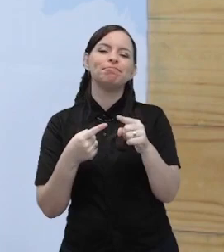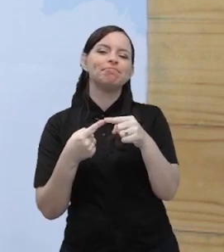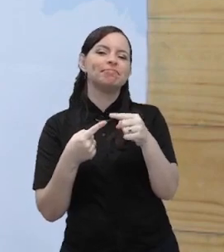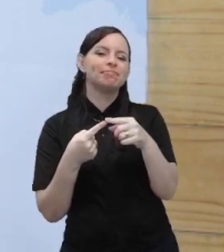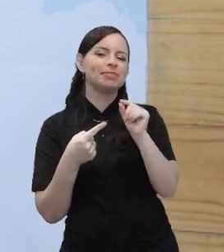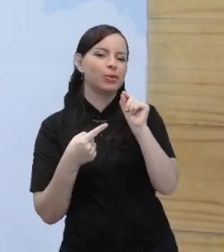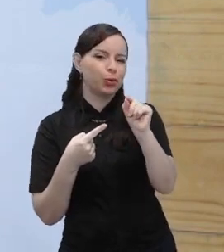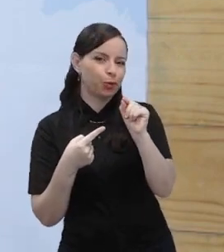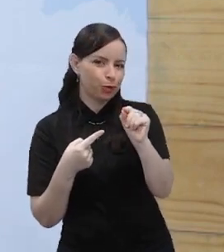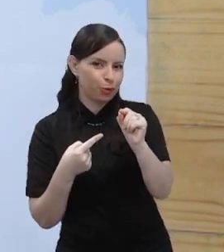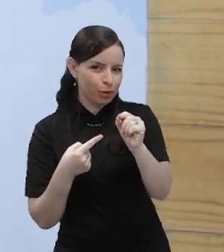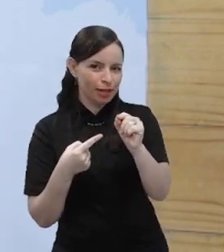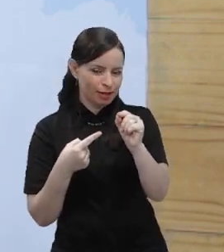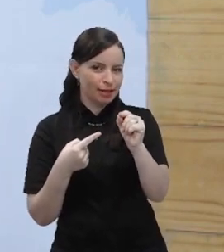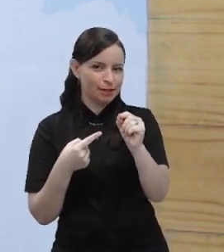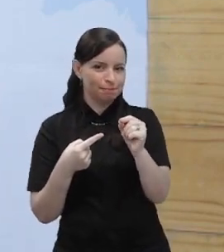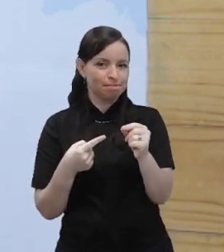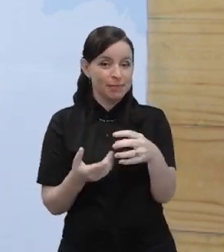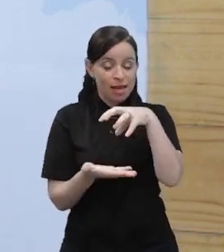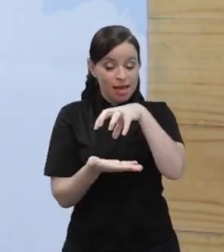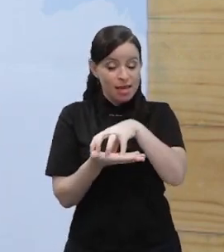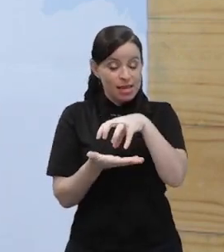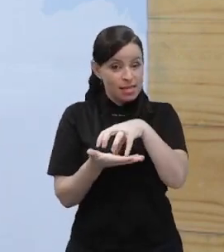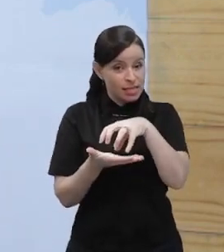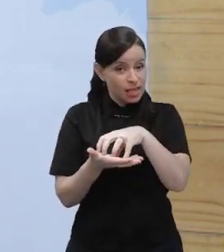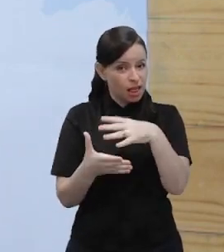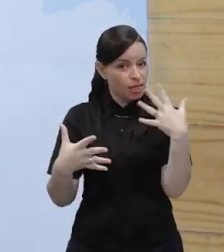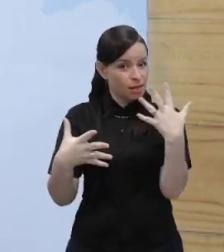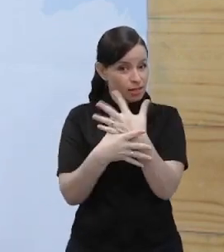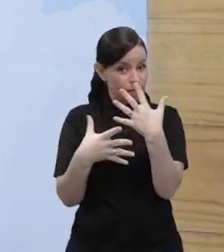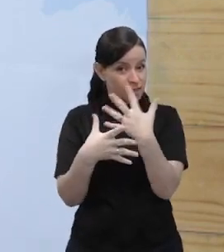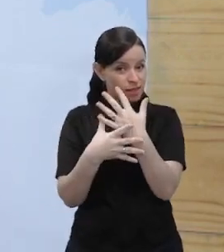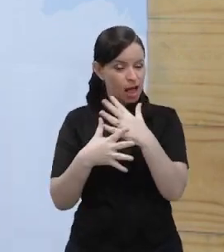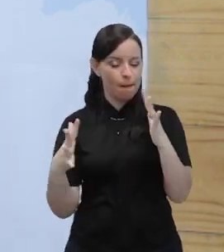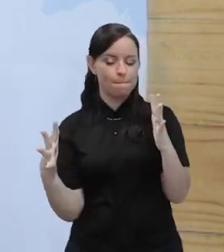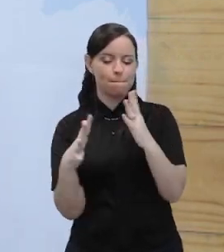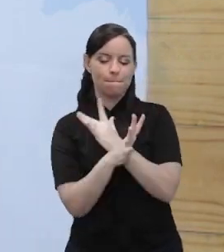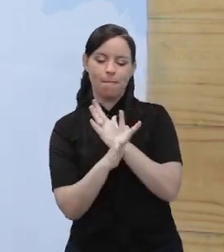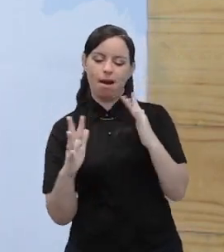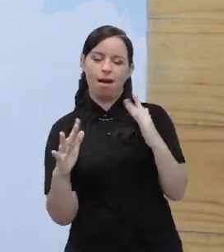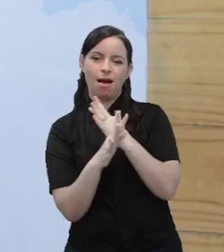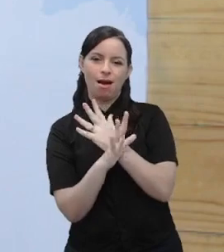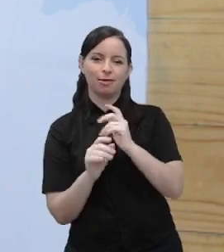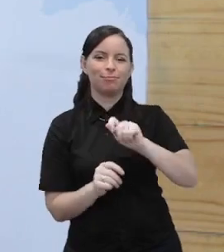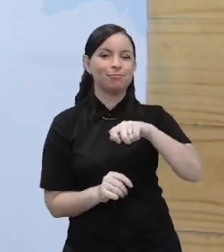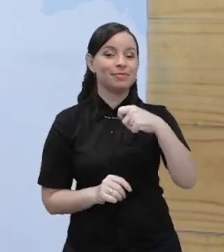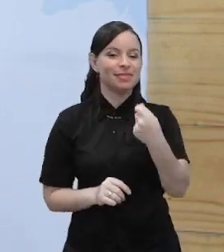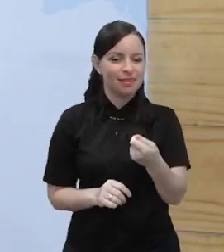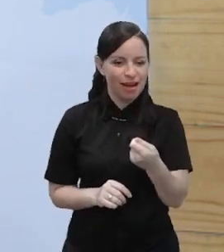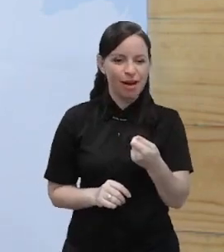falar sobre os centros urbanos. E aí como é que a gente pode dizer o sinal, né? Primeiro vamos ao sinal de